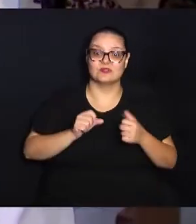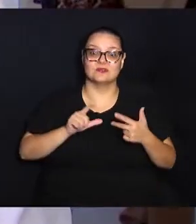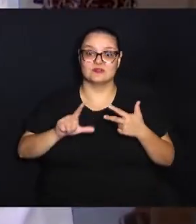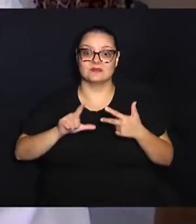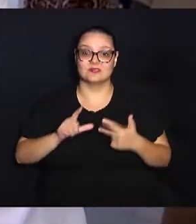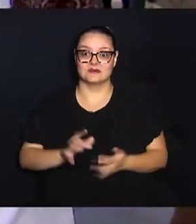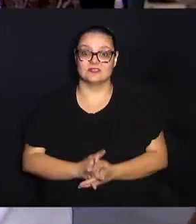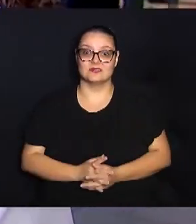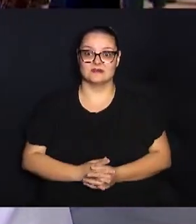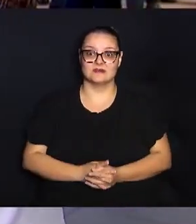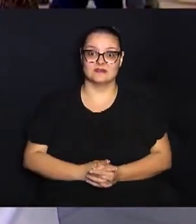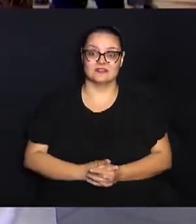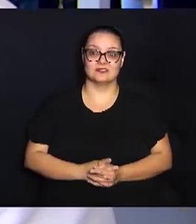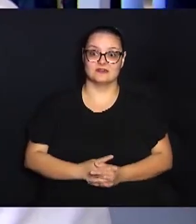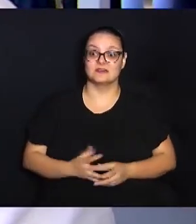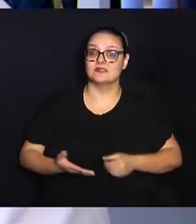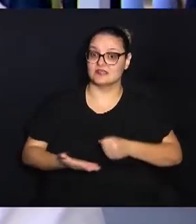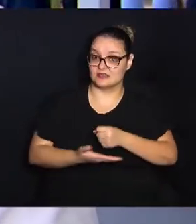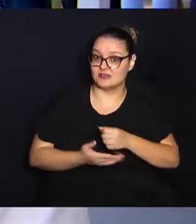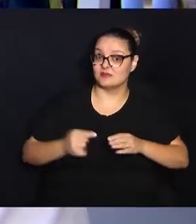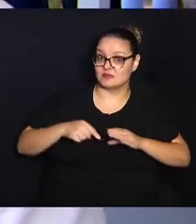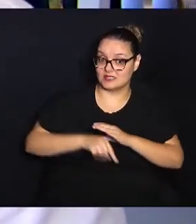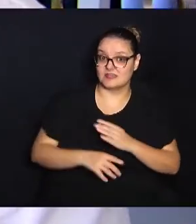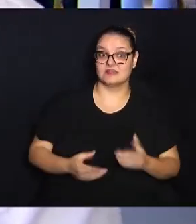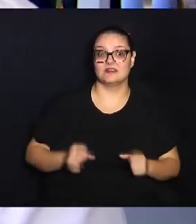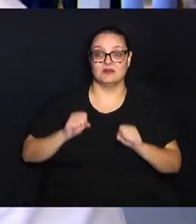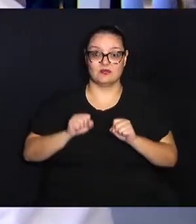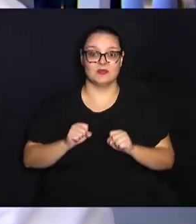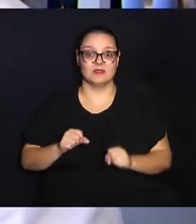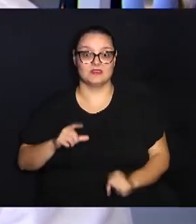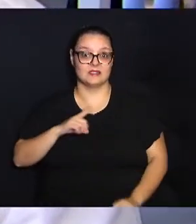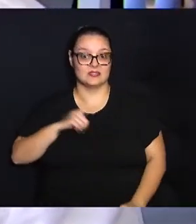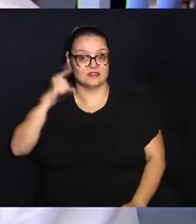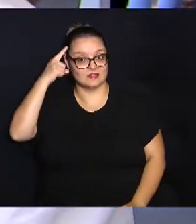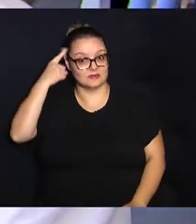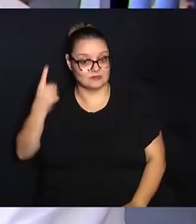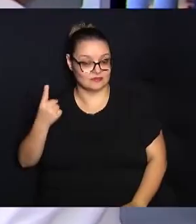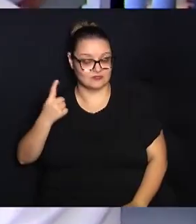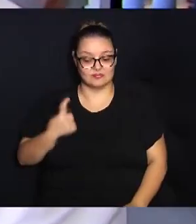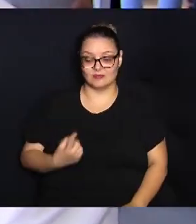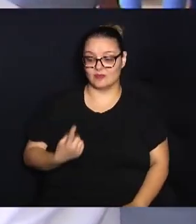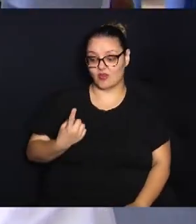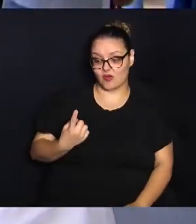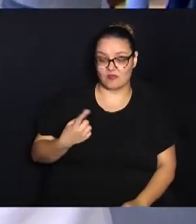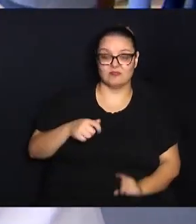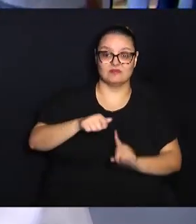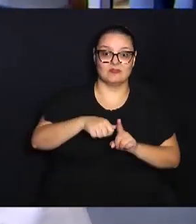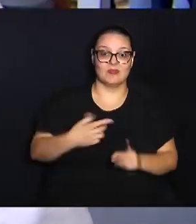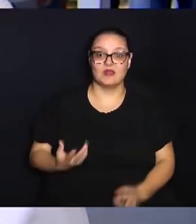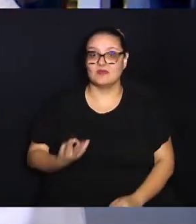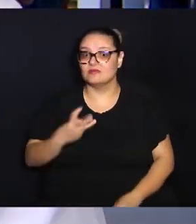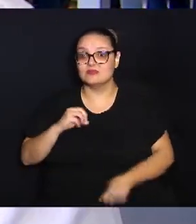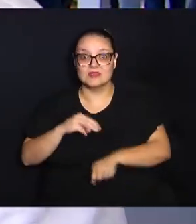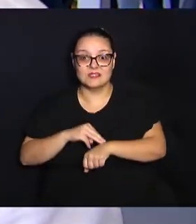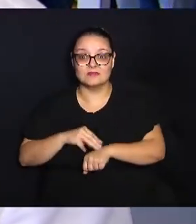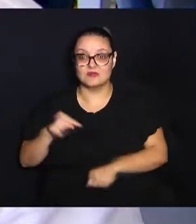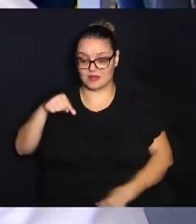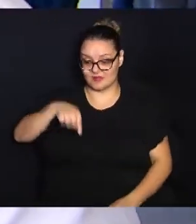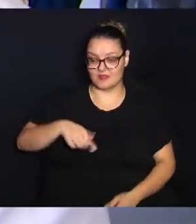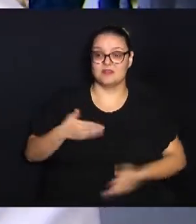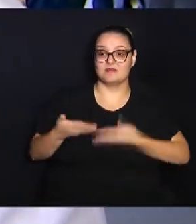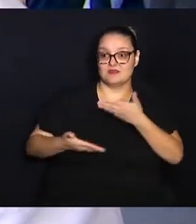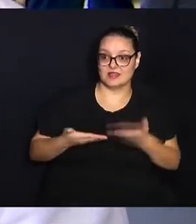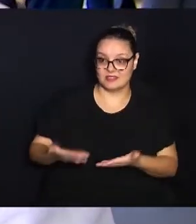na sua essência. Você poder tirar um dia do mês, sabe, meia horinha para vir aqui participar,